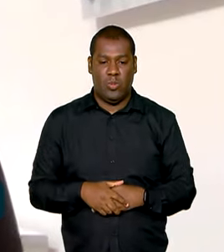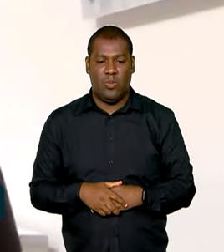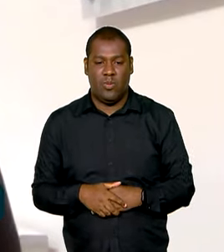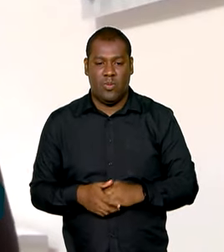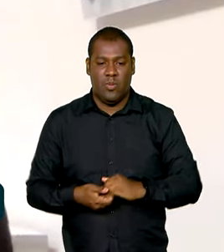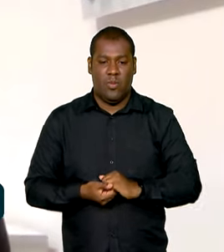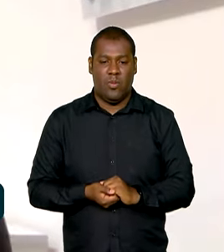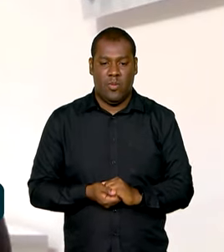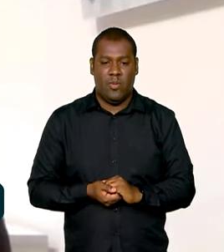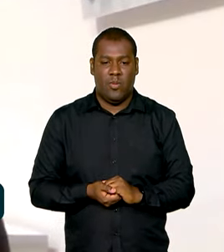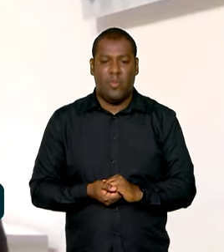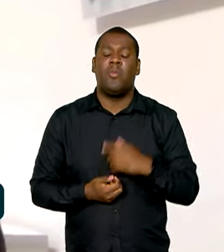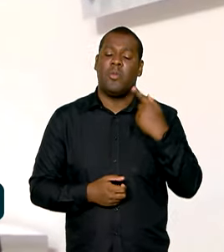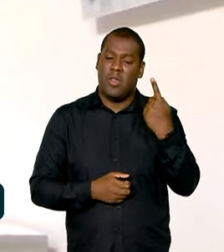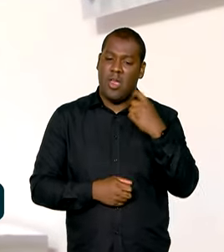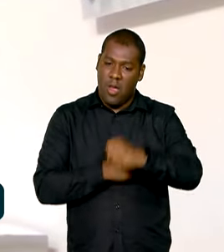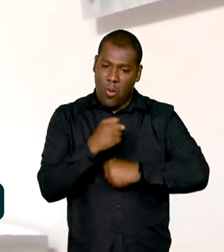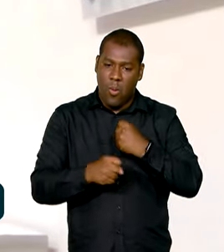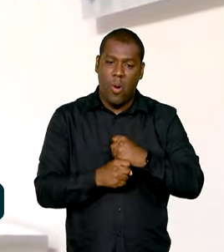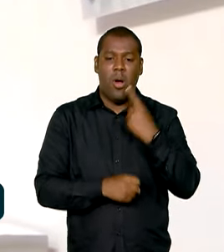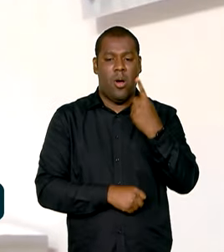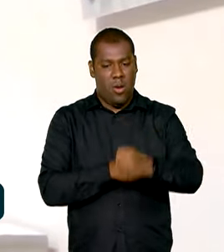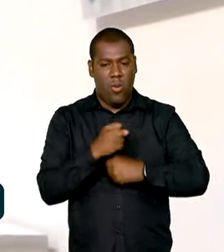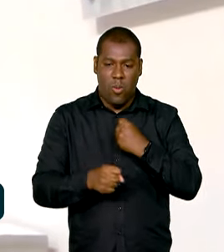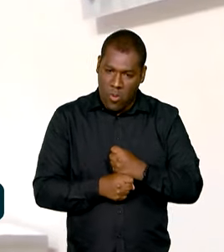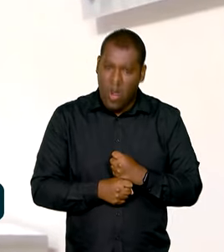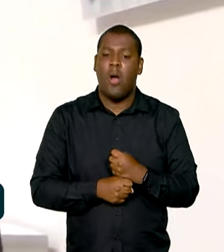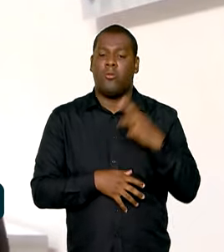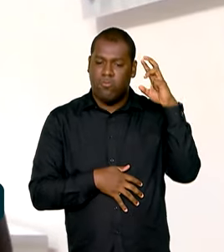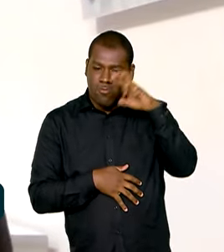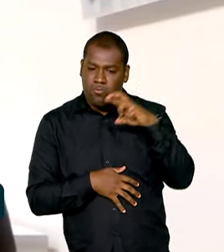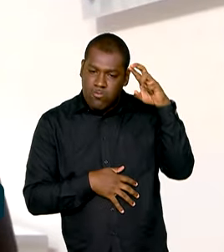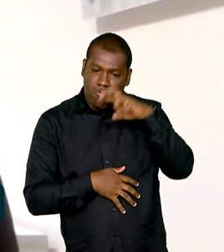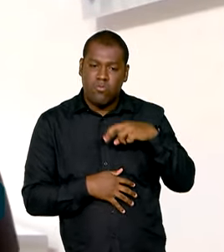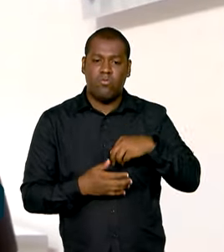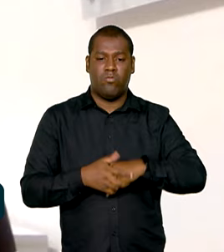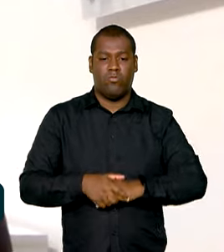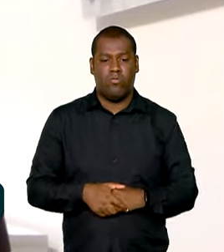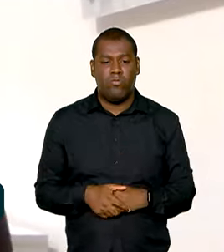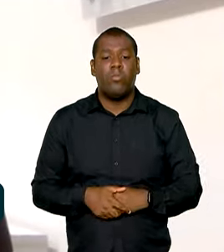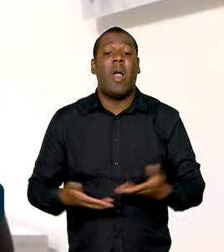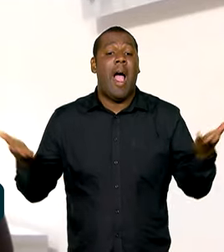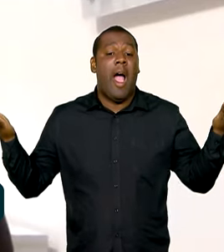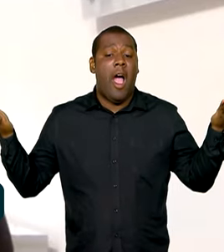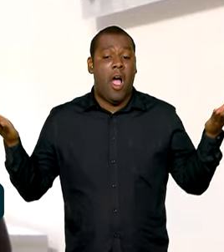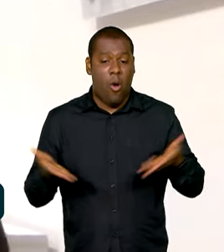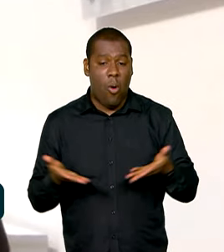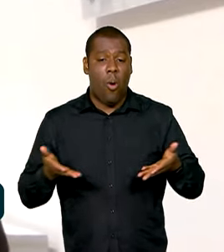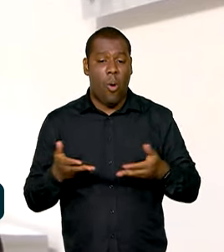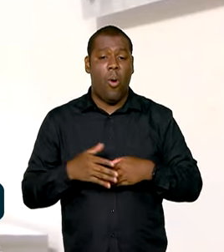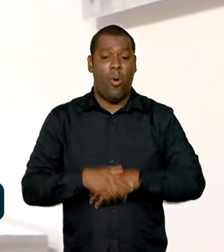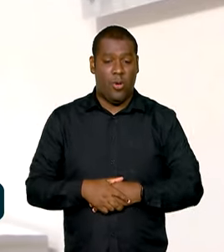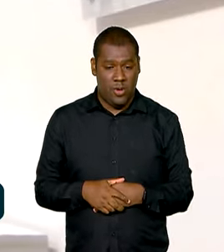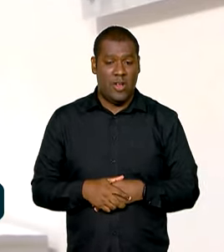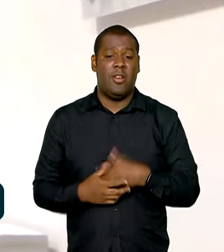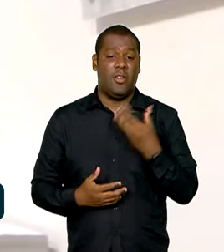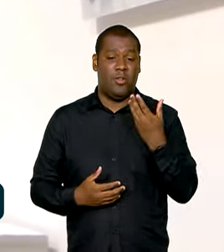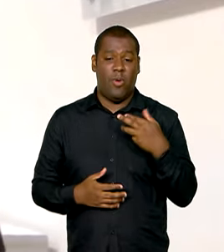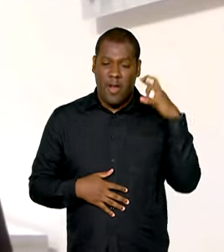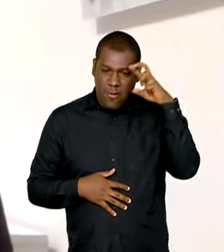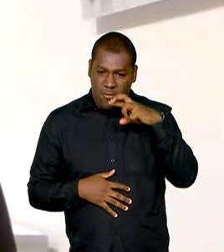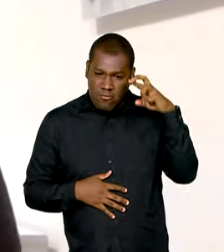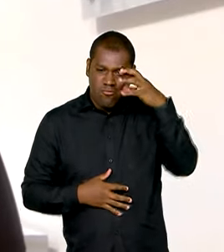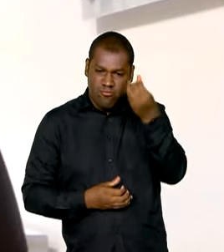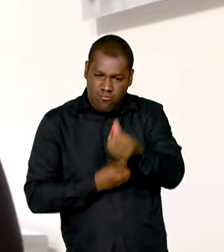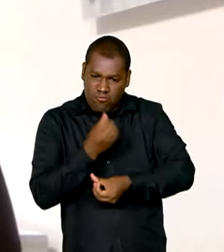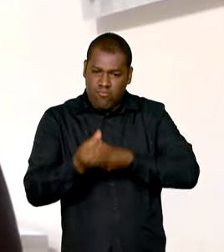algo que, anualmente, a gente presta contas, né? Através da RAIS. Então, agora, ele vai ser semestral, essa informação eu acho